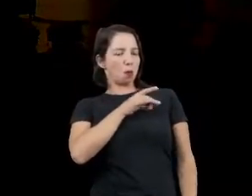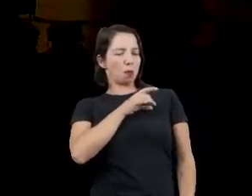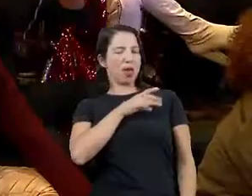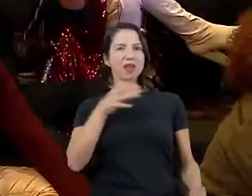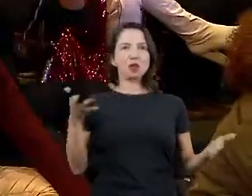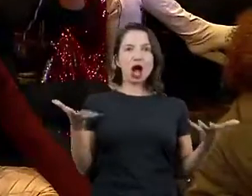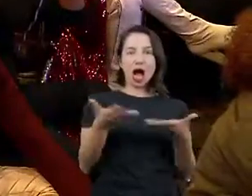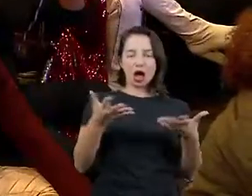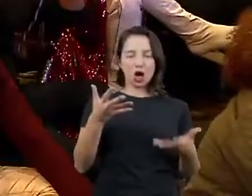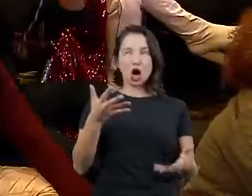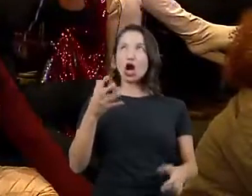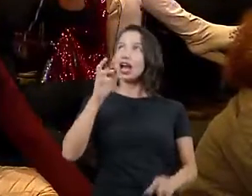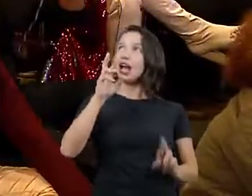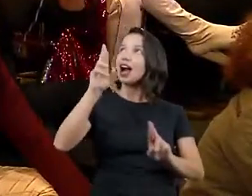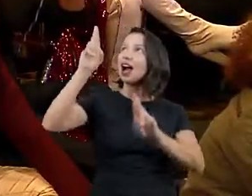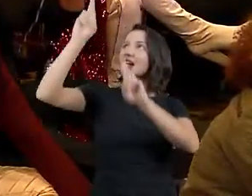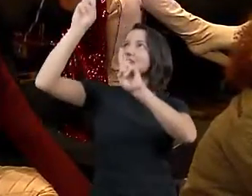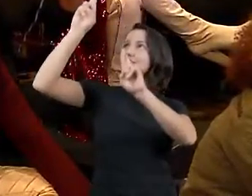importante.